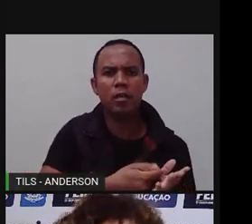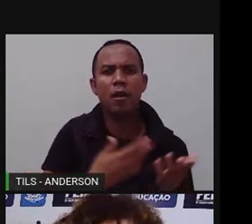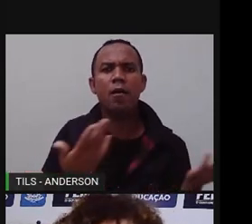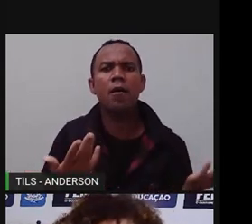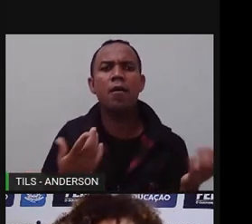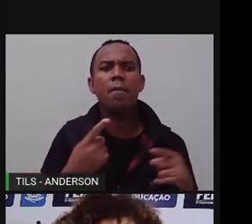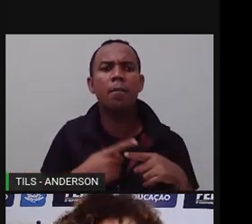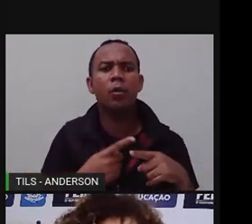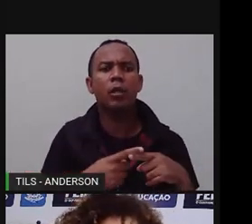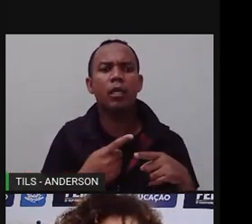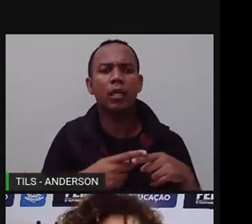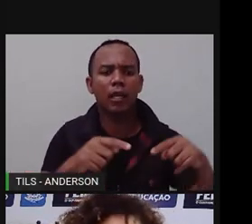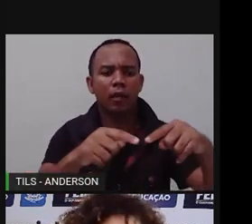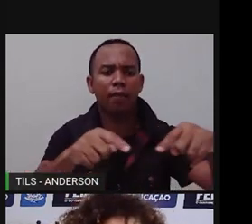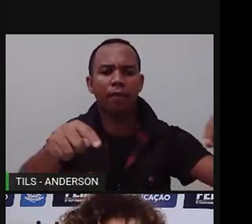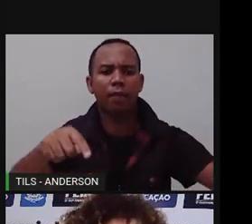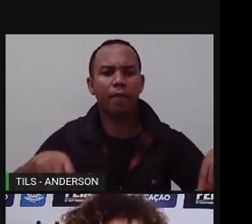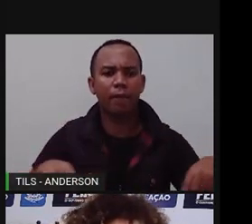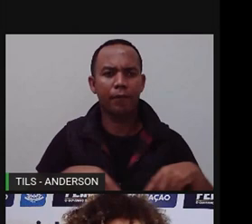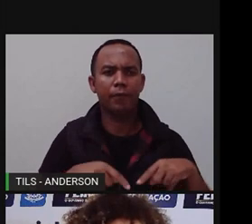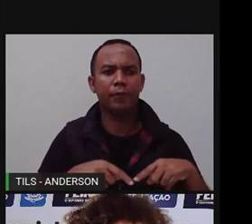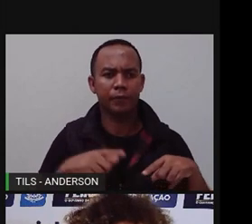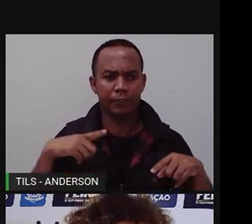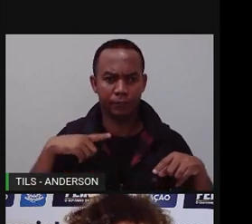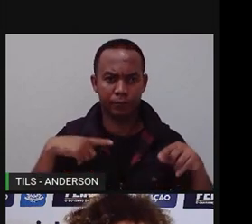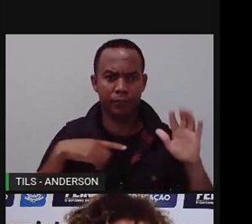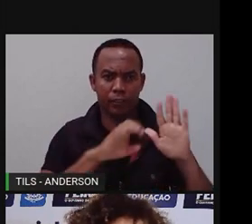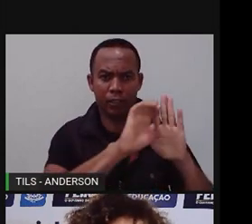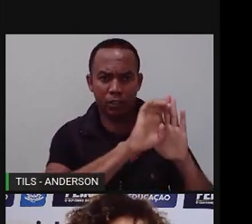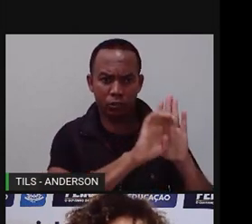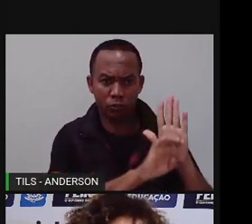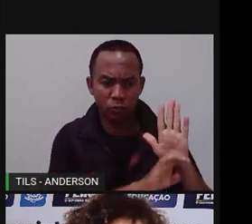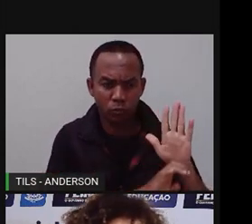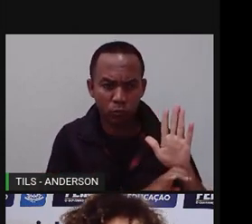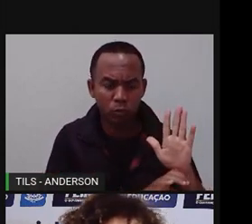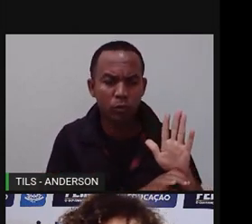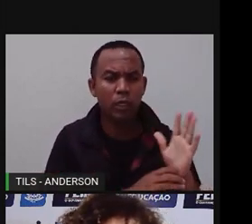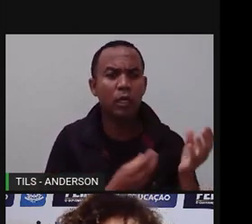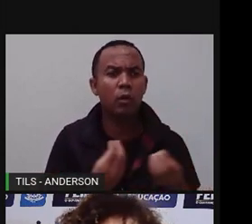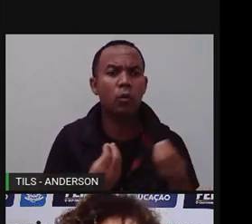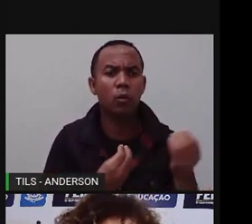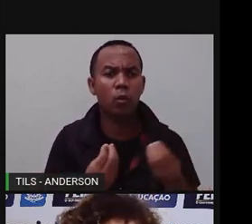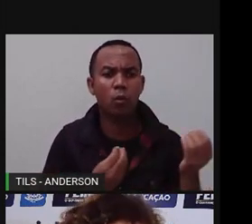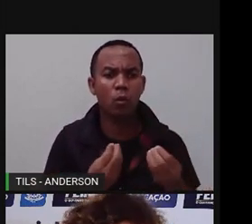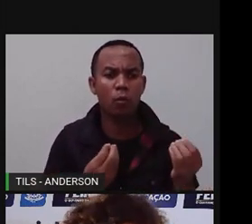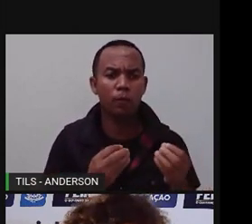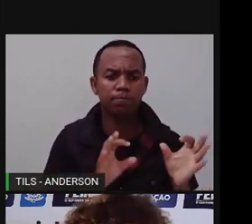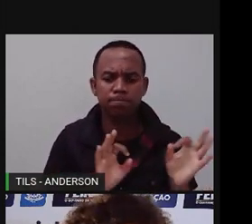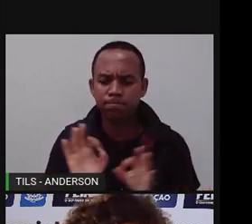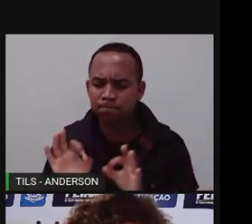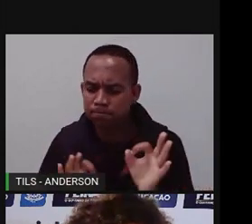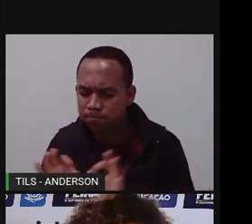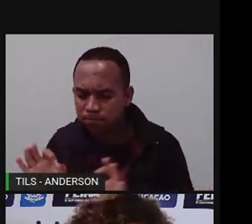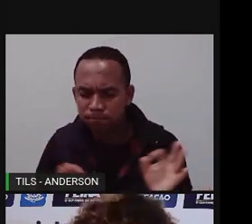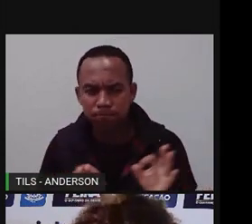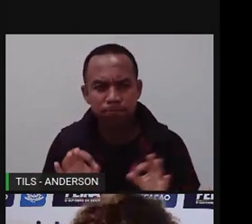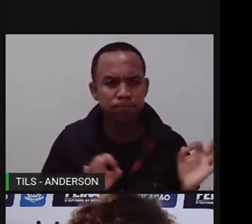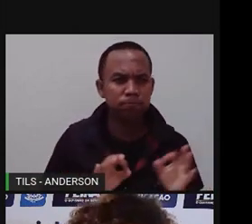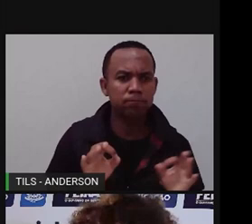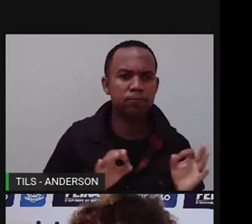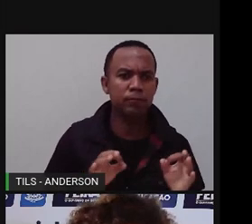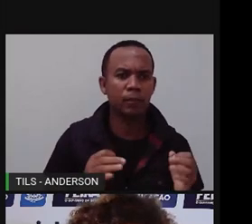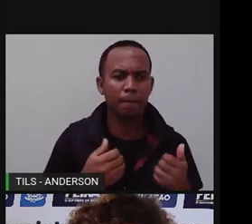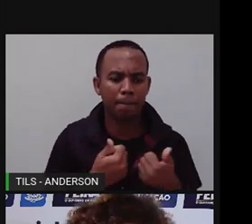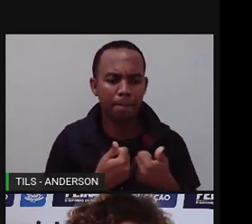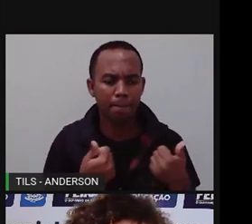Porque dentro do quilombo existia toda uma estrutura, né, para eles se mandarem, então, provavelmente, próximo de água.